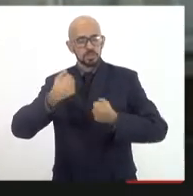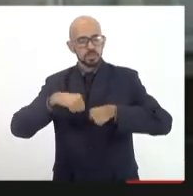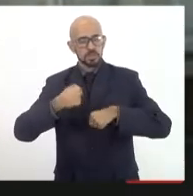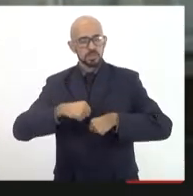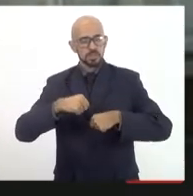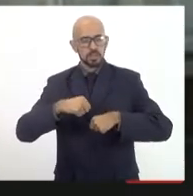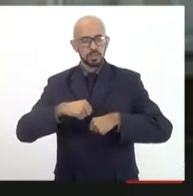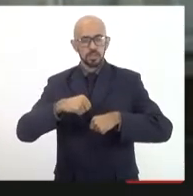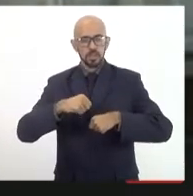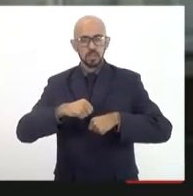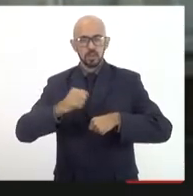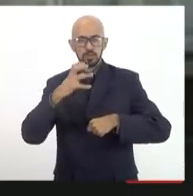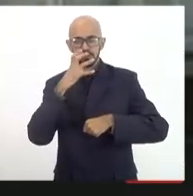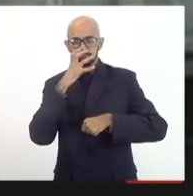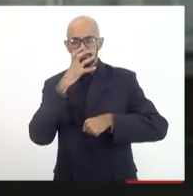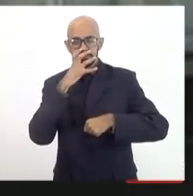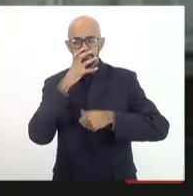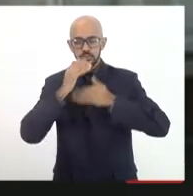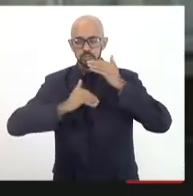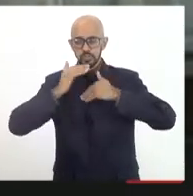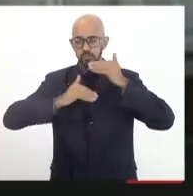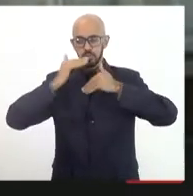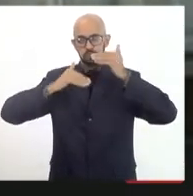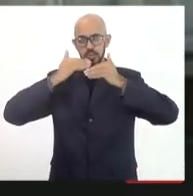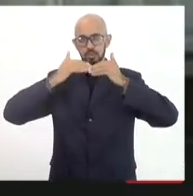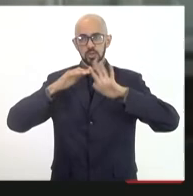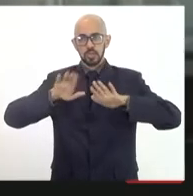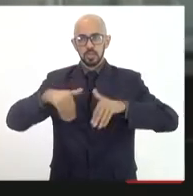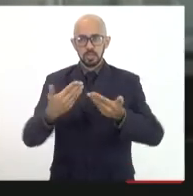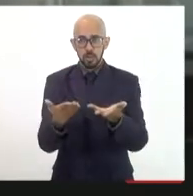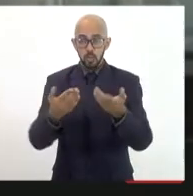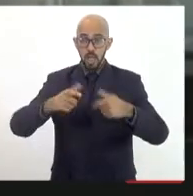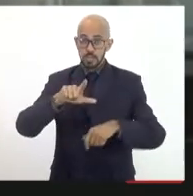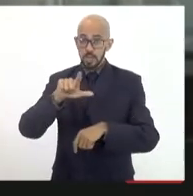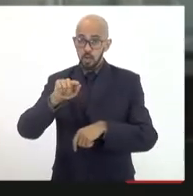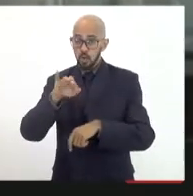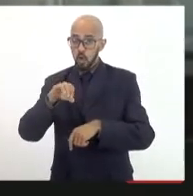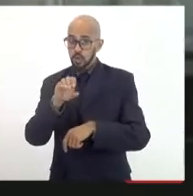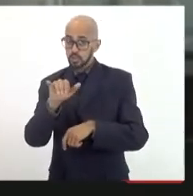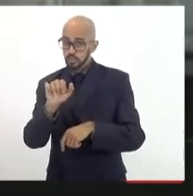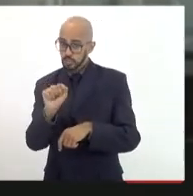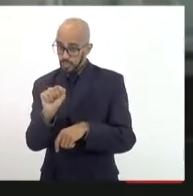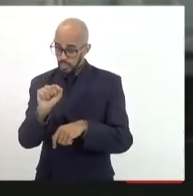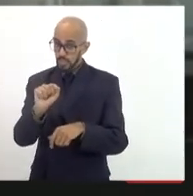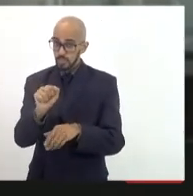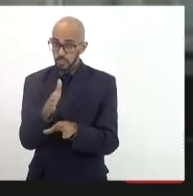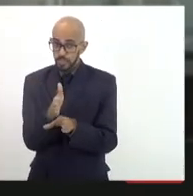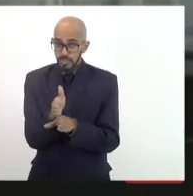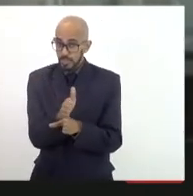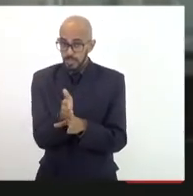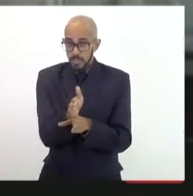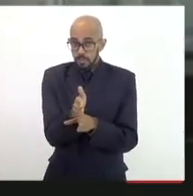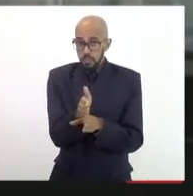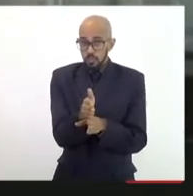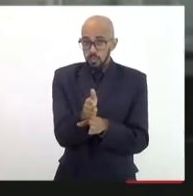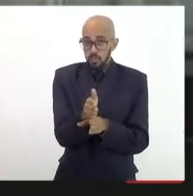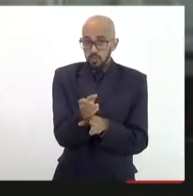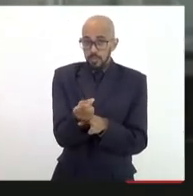desenvolvimento, de... Eu tenho um pouco do receio de que a lógica fiscal, do equilíbrio financeiro acabe